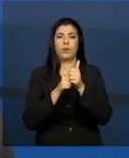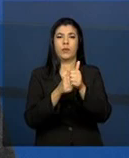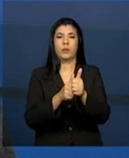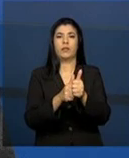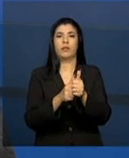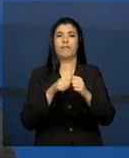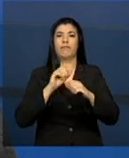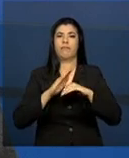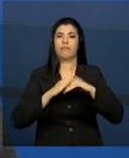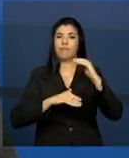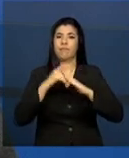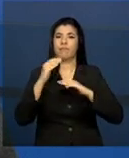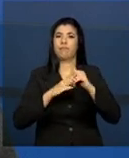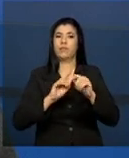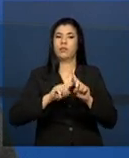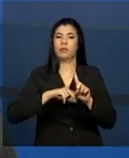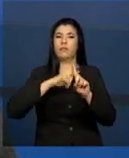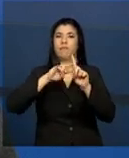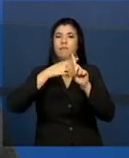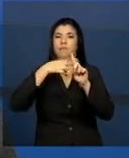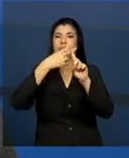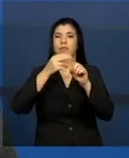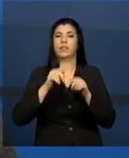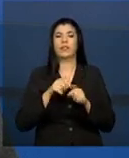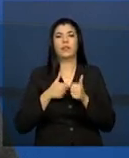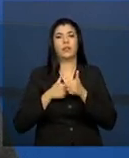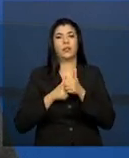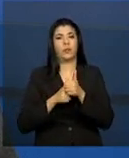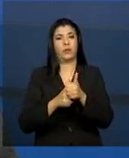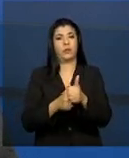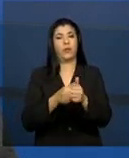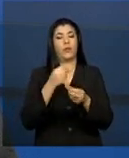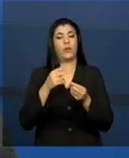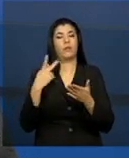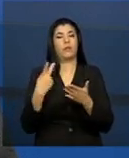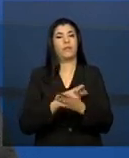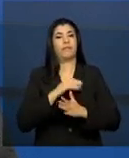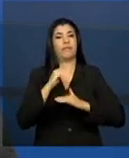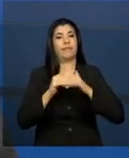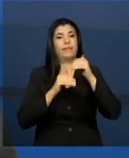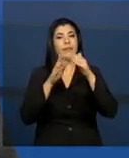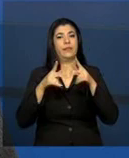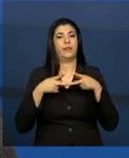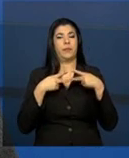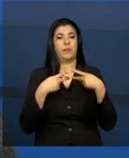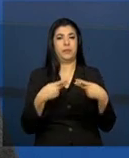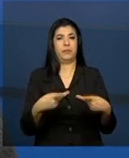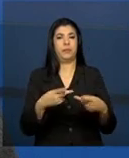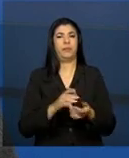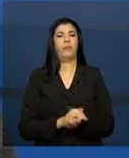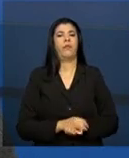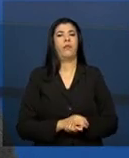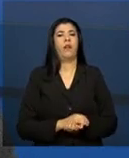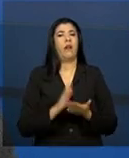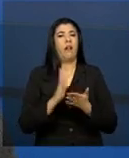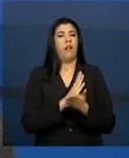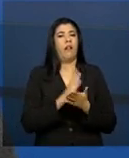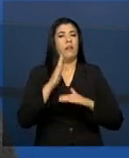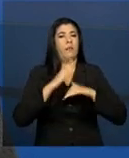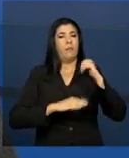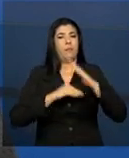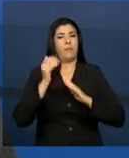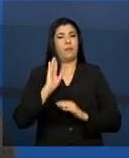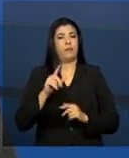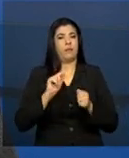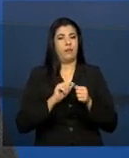nós também temos acompanhado este processo, então, uma das iniciativas que nós fizemos foi